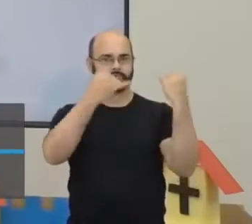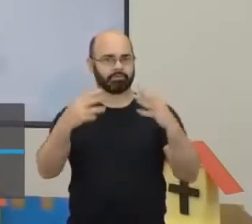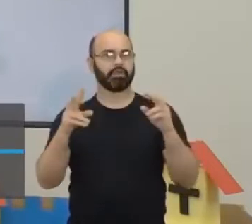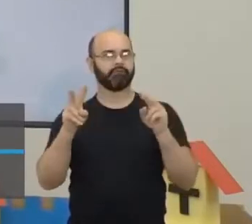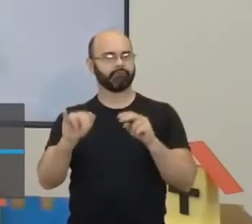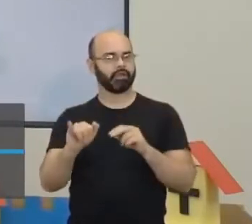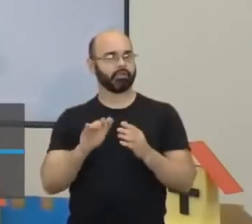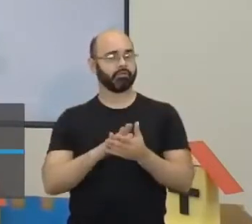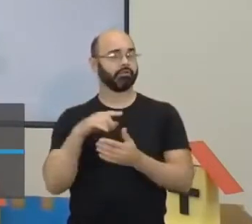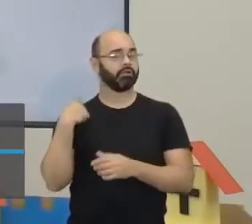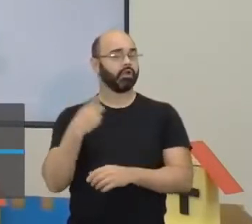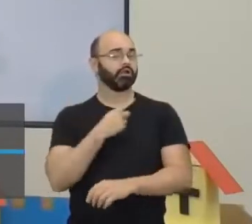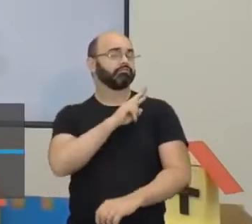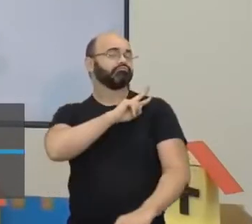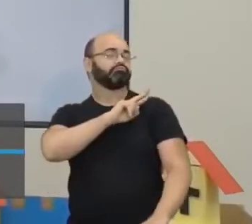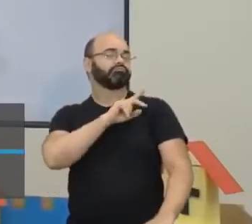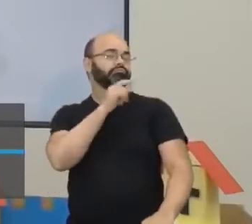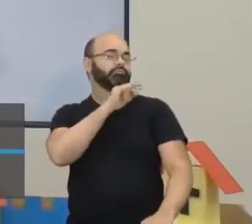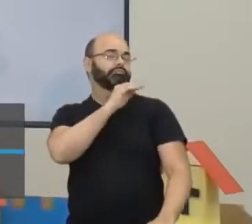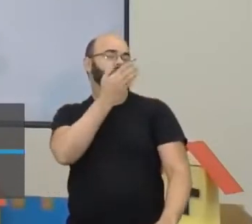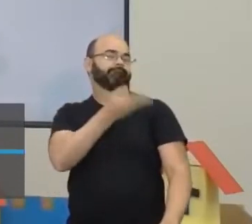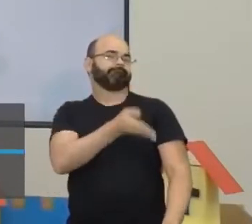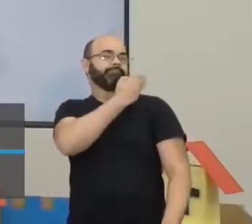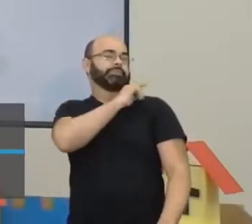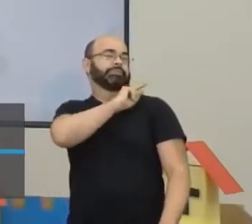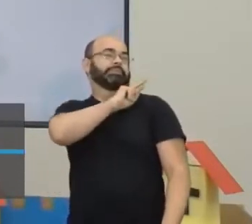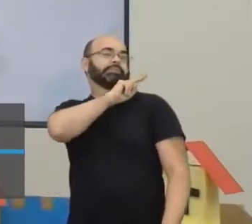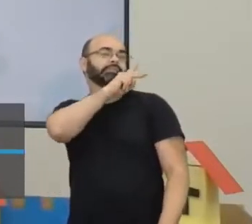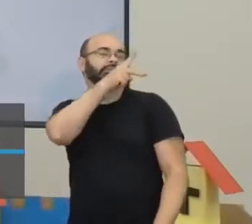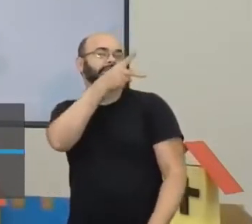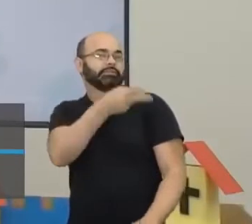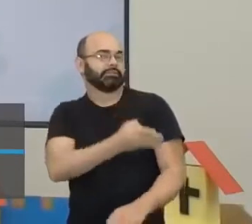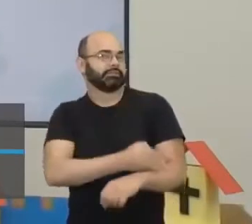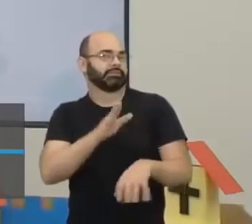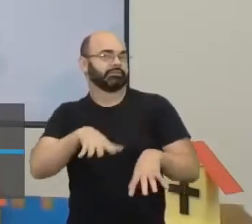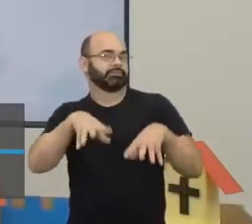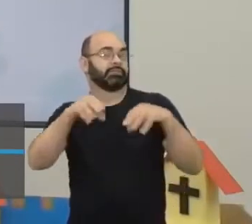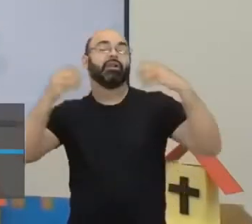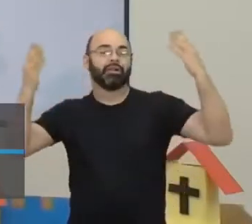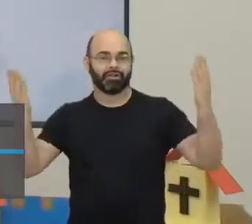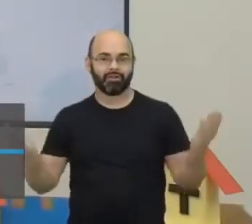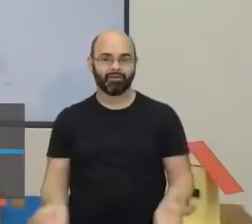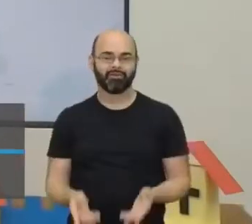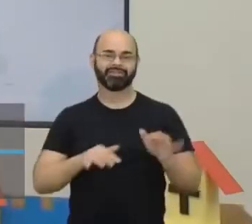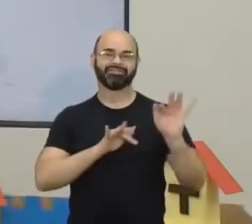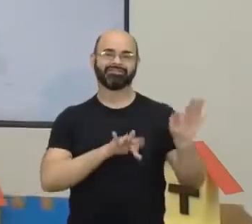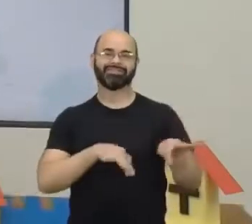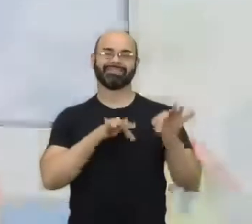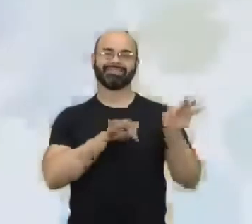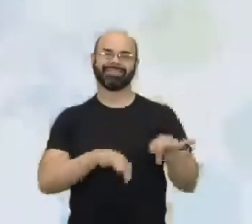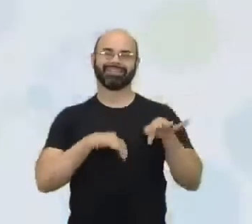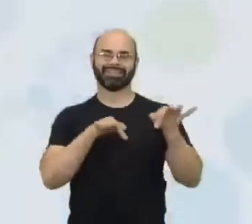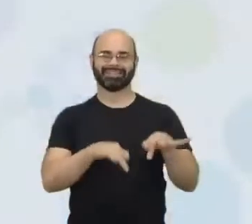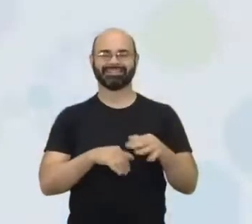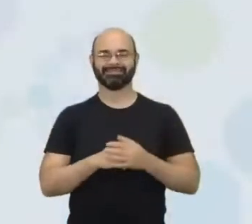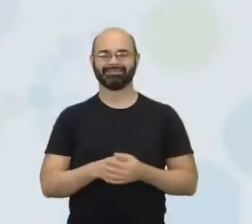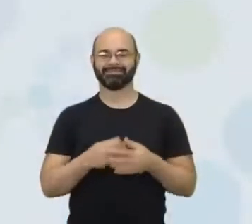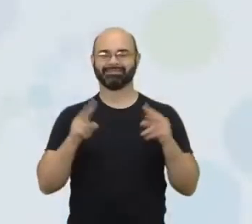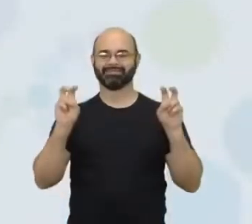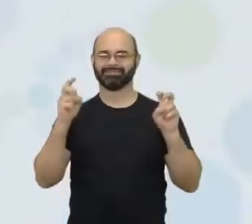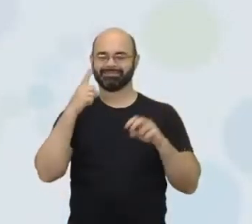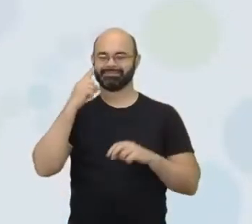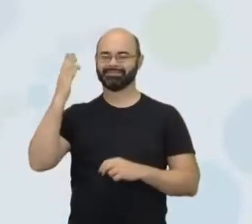Estávamos na transição, até agora, na transição e chegamos no feudalismo. Dá uma olhadinha na tela o tema da aula de hoje.